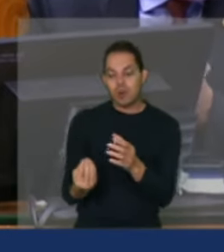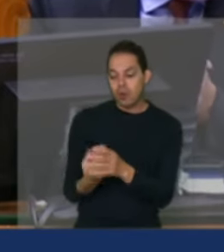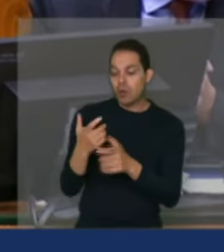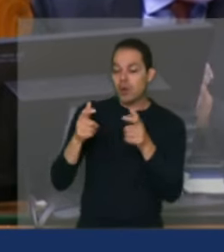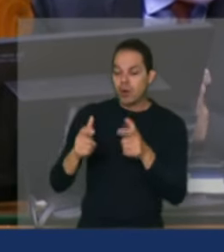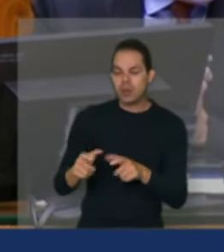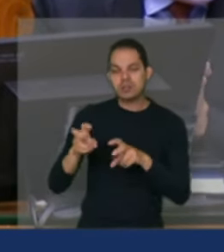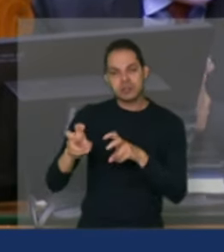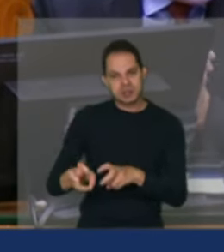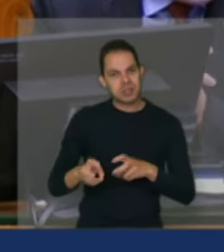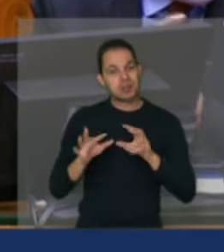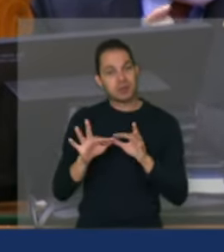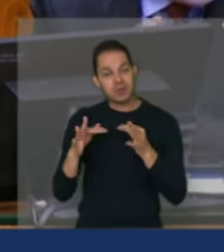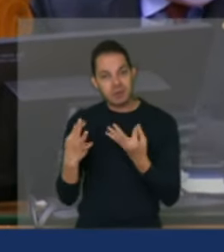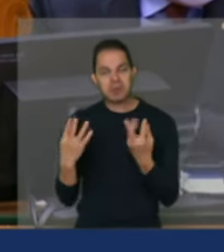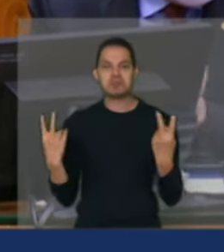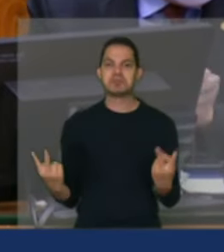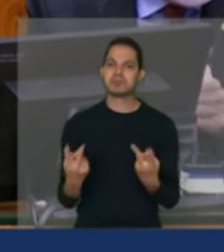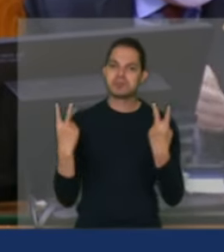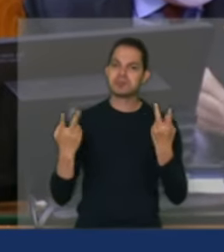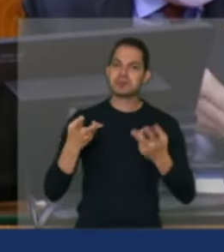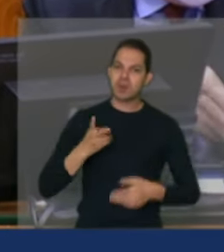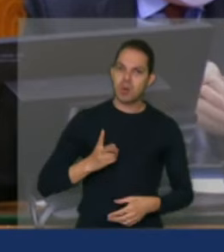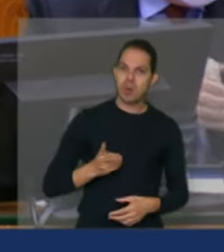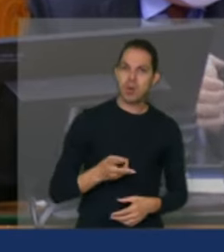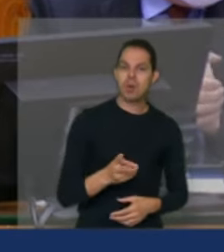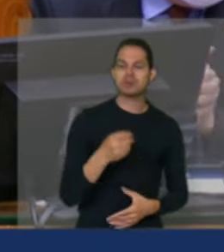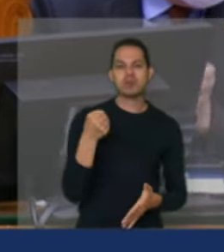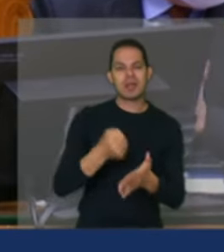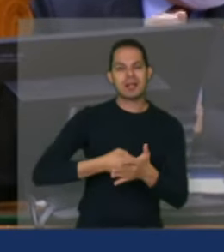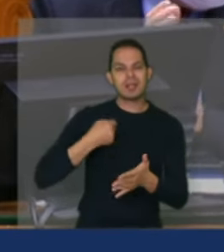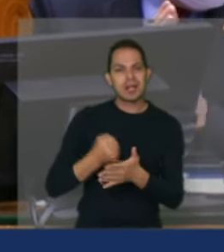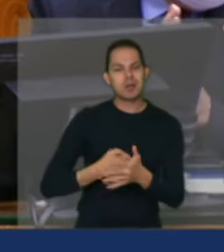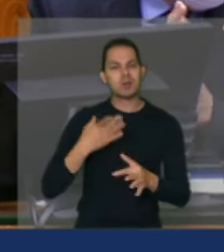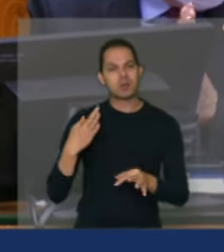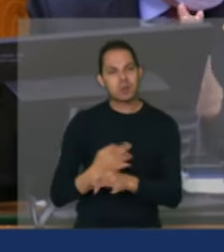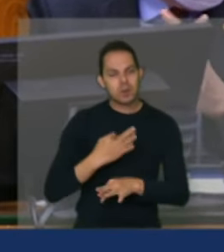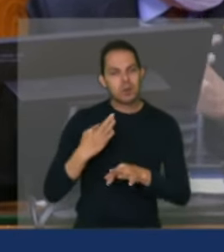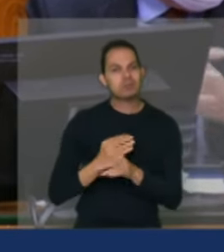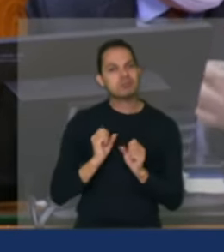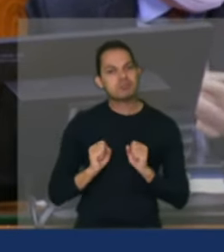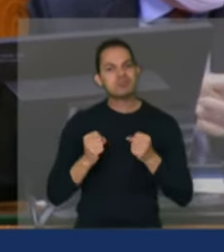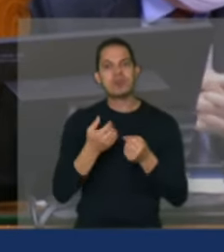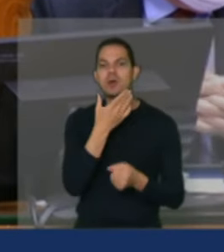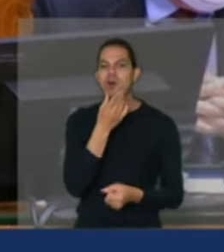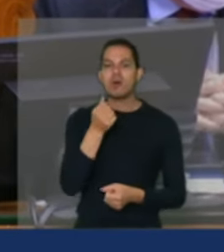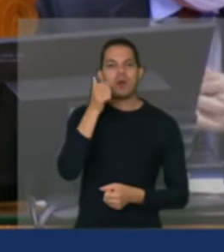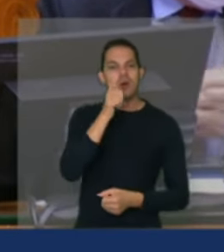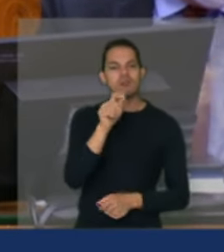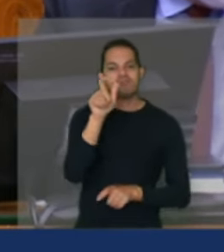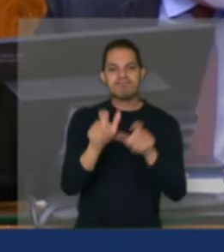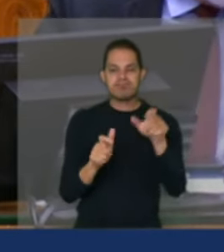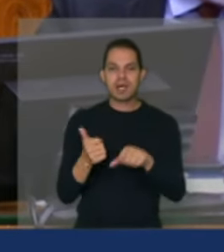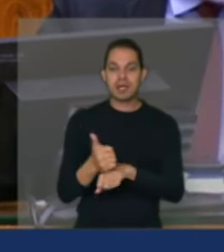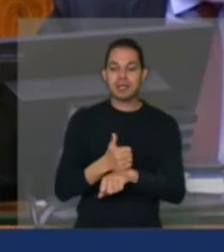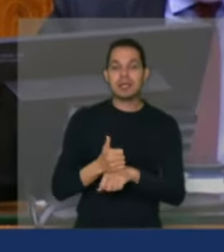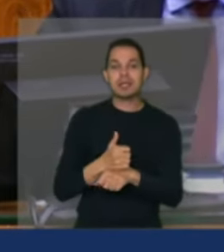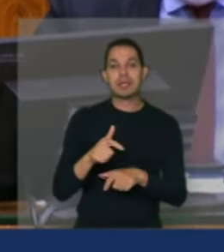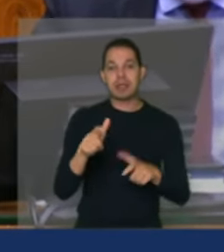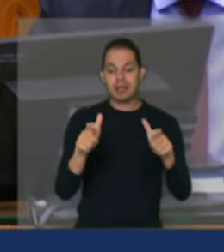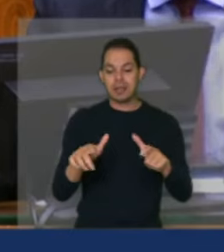viva a agricultura familiar e vamos continuar na luta na resistência em defesa dos homens e mulheres do campo com muita honra